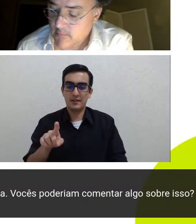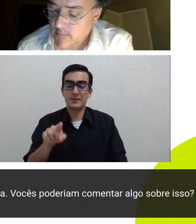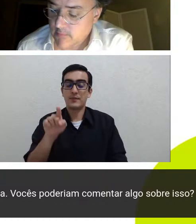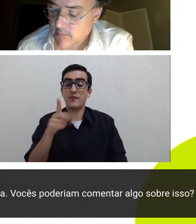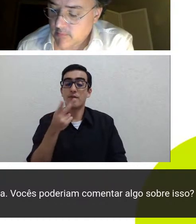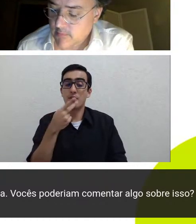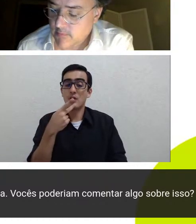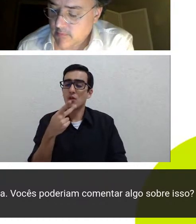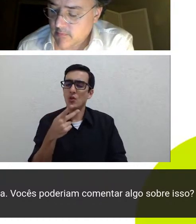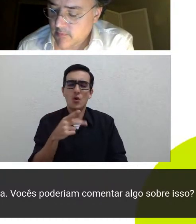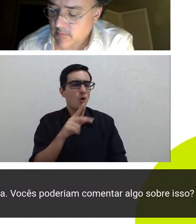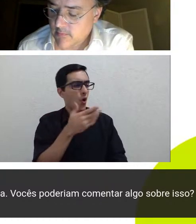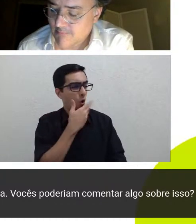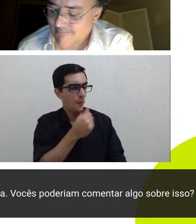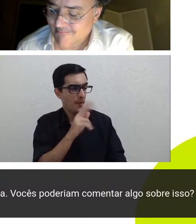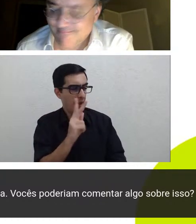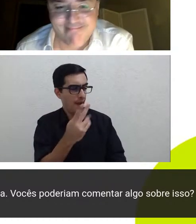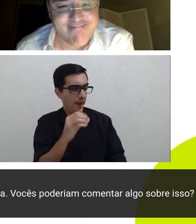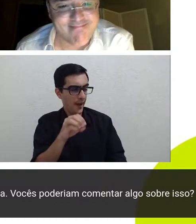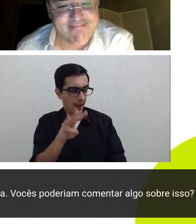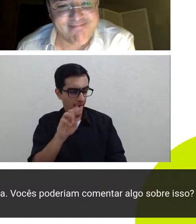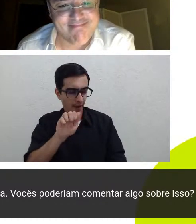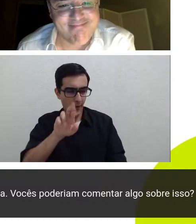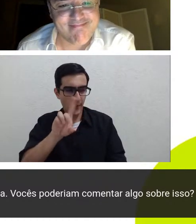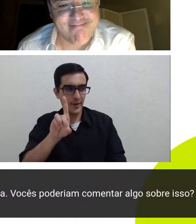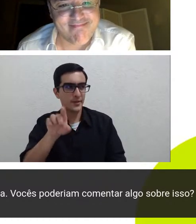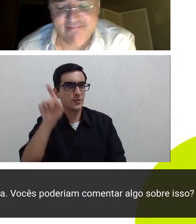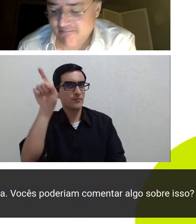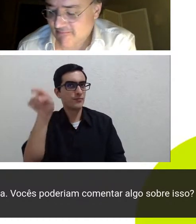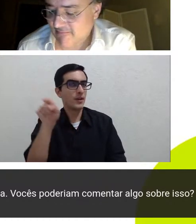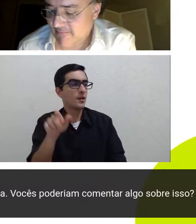vocês poderiam comentar algo sobre isso